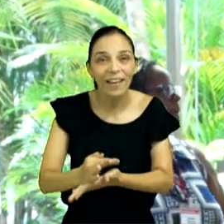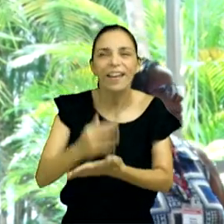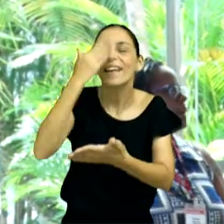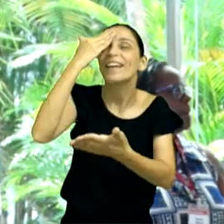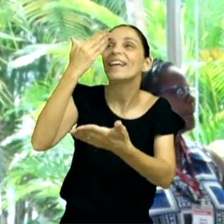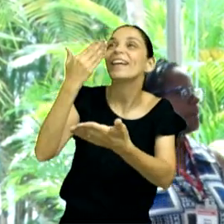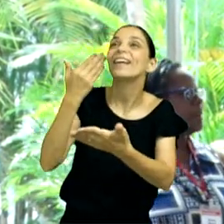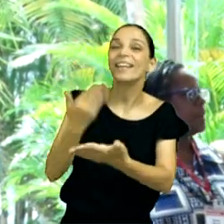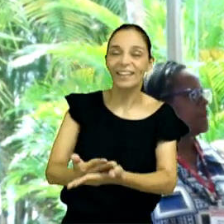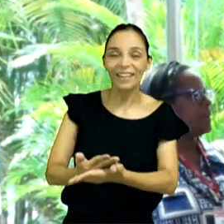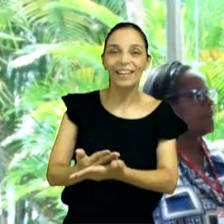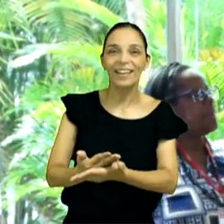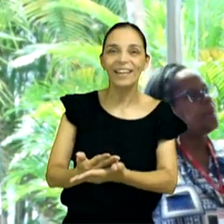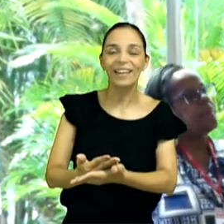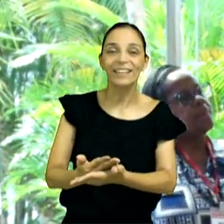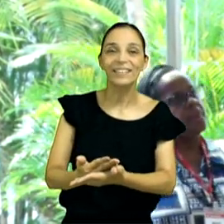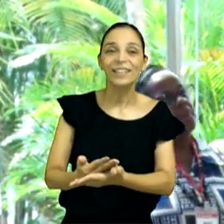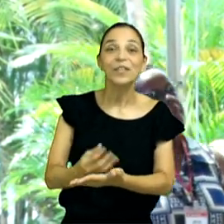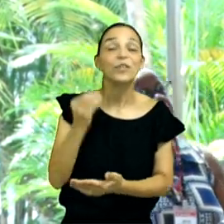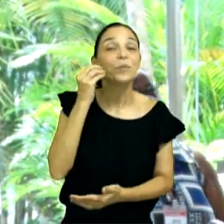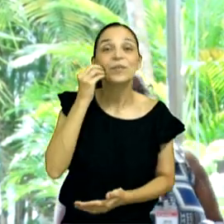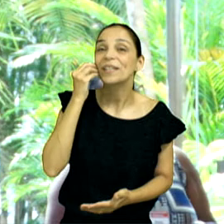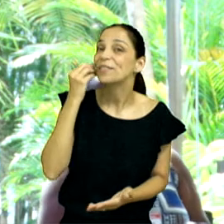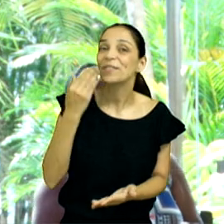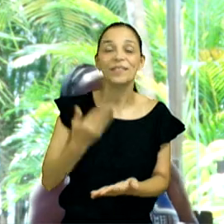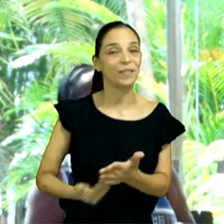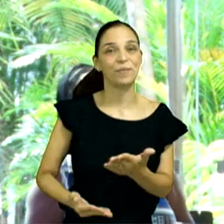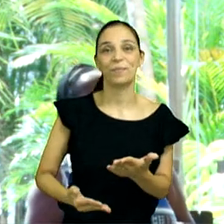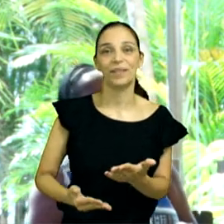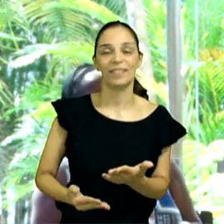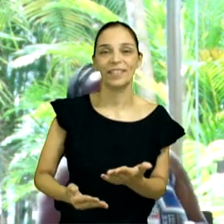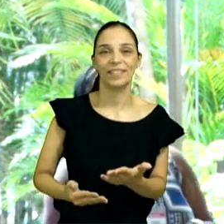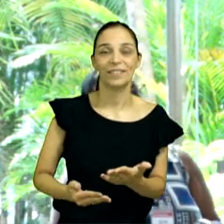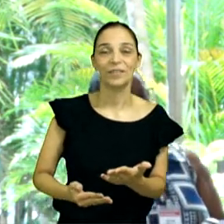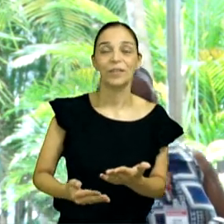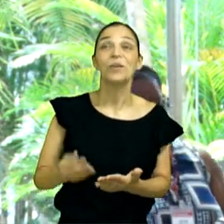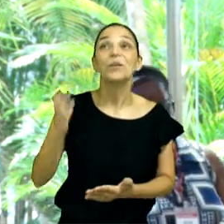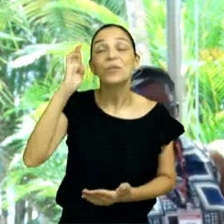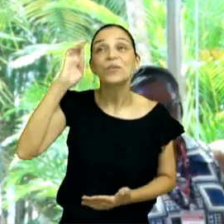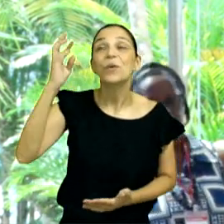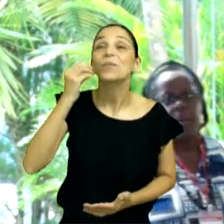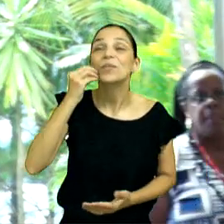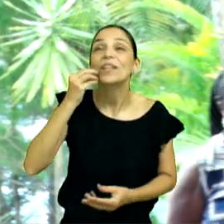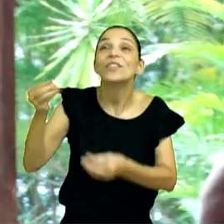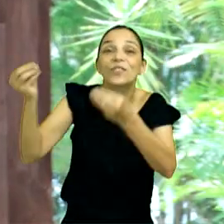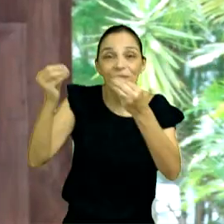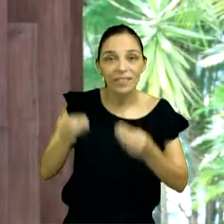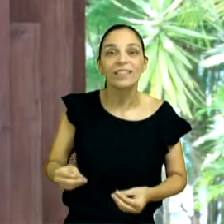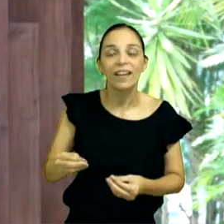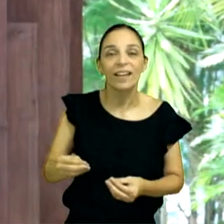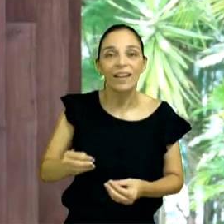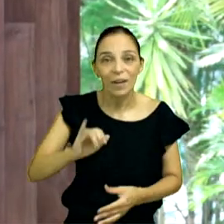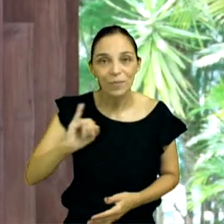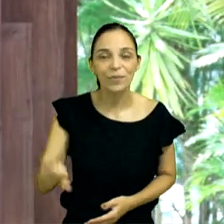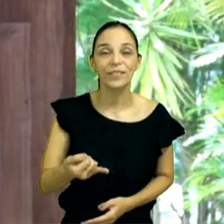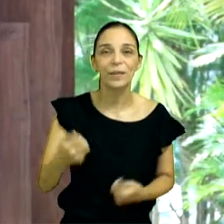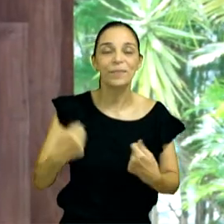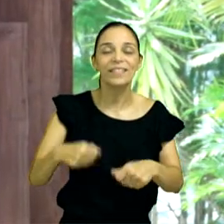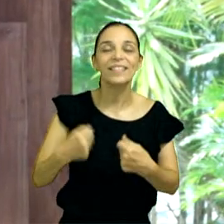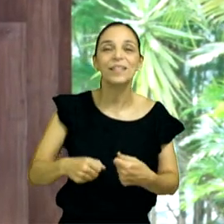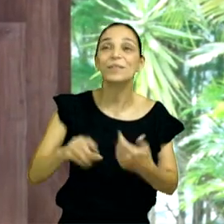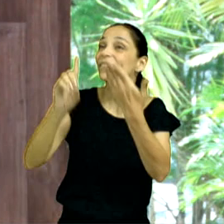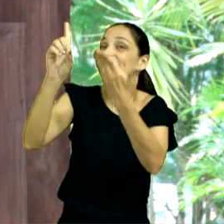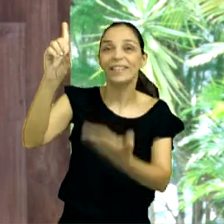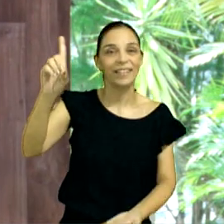confiar, e não perder, as oportunidades que o Senhor nos dá, amém queridos, esse é o nosso Deus,